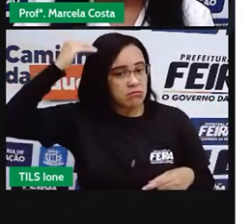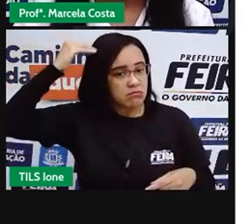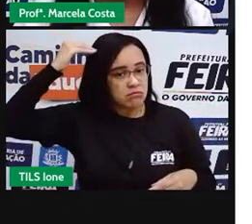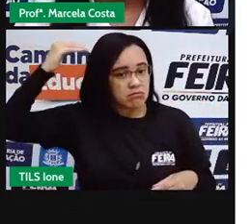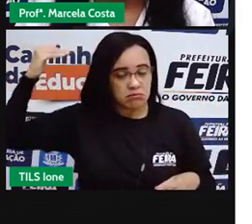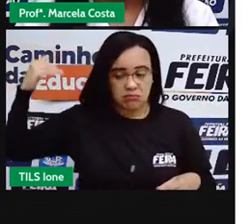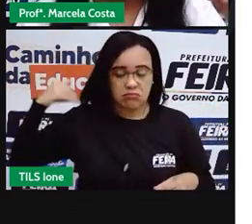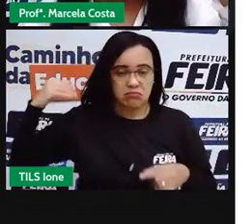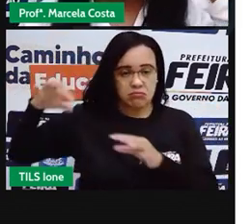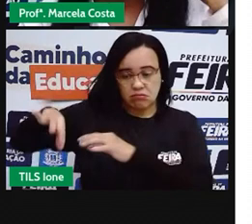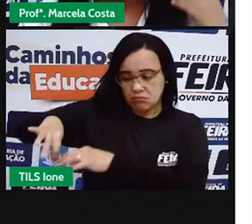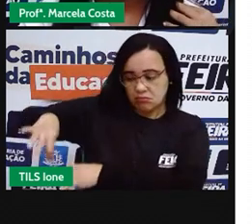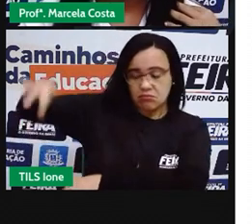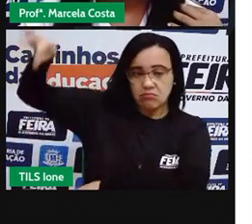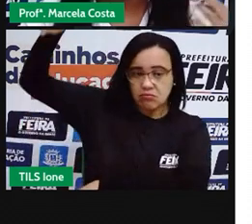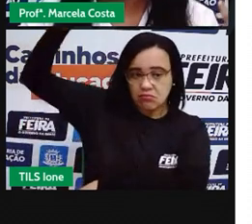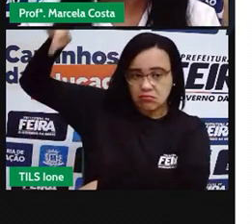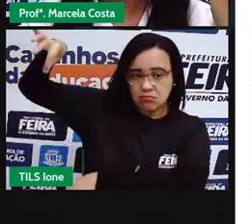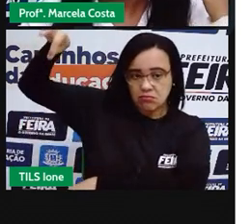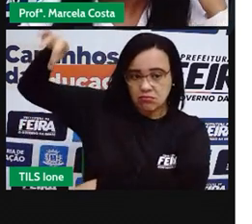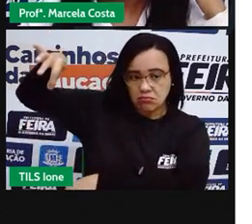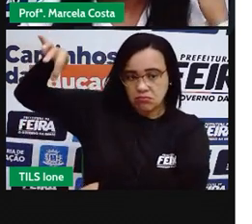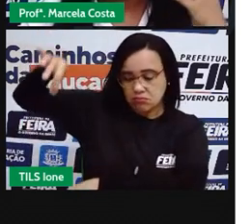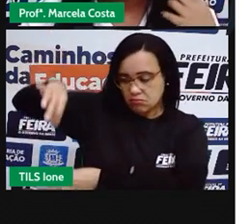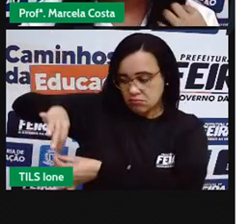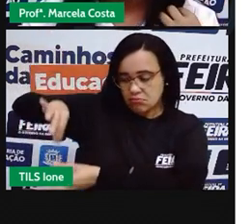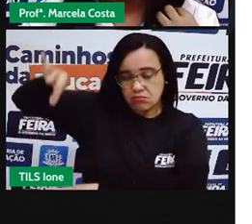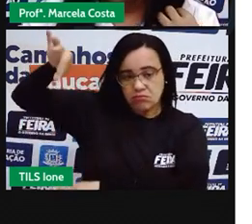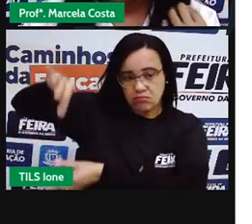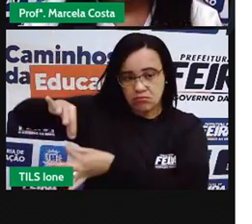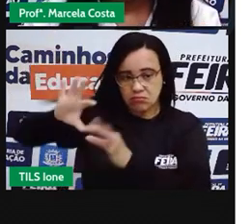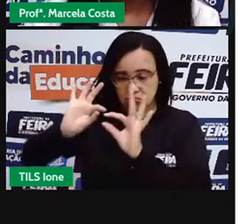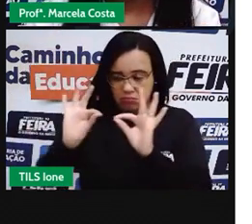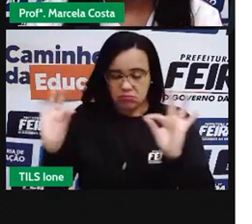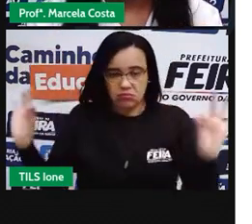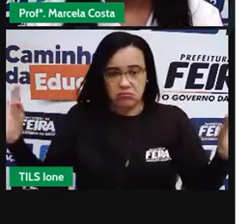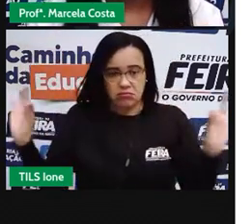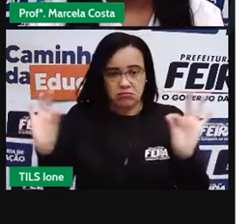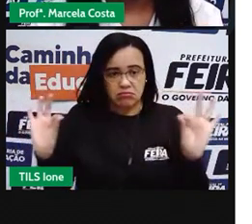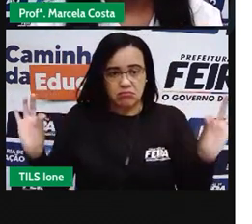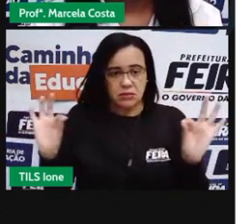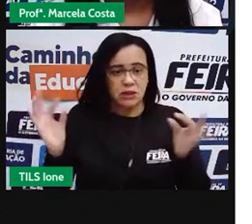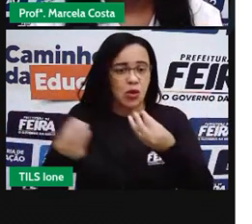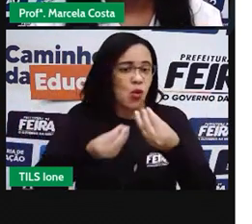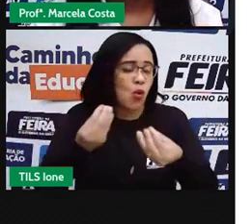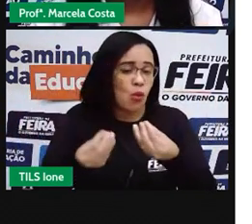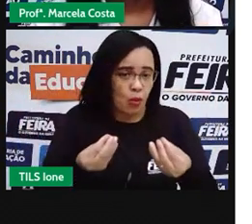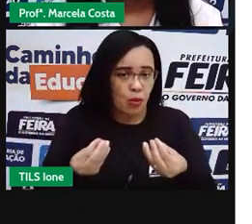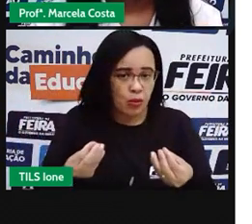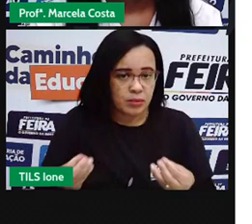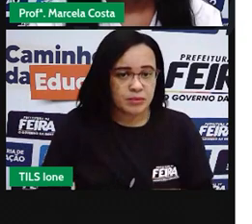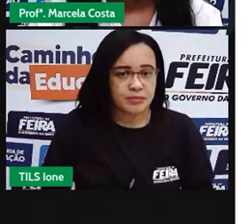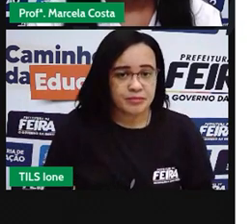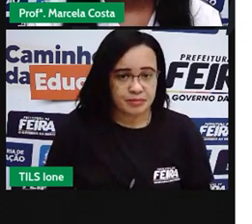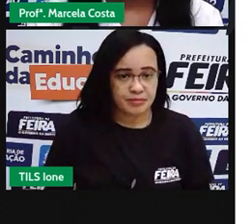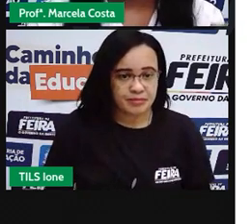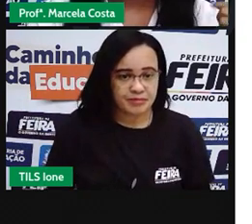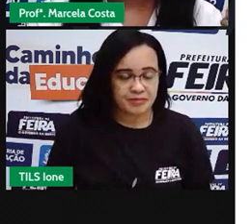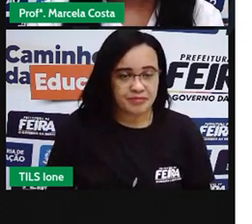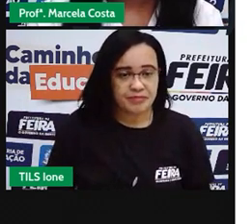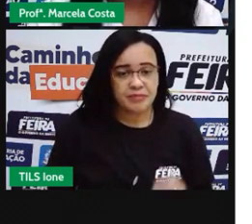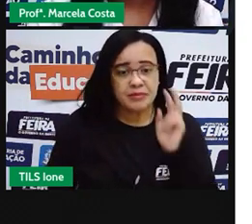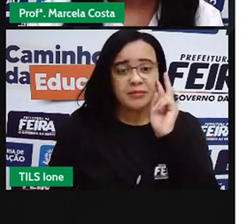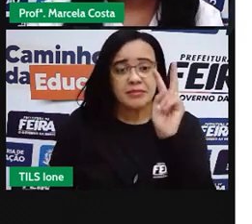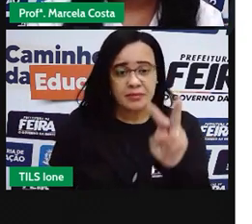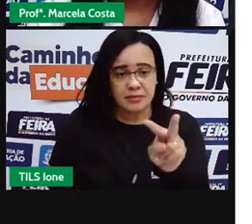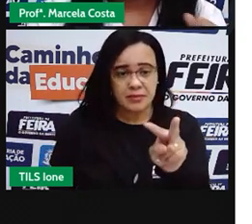ficar próximo ali para medir, para ver qual é a sua altura medindo com o barbante. você vai ver